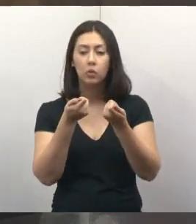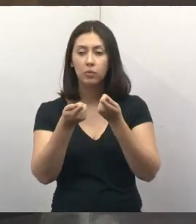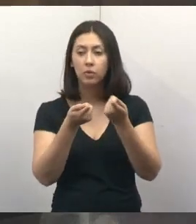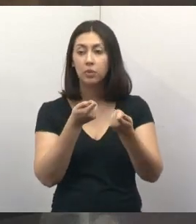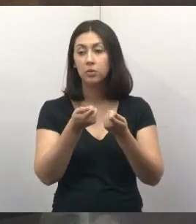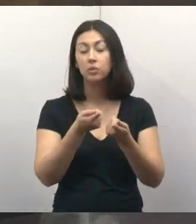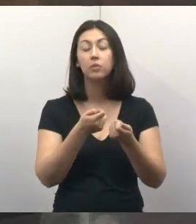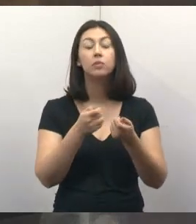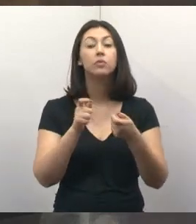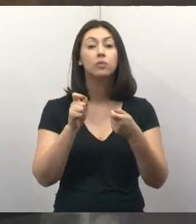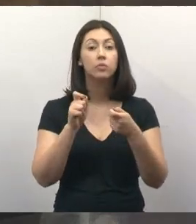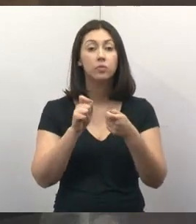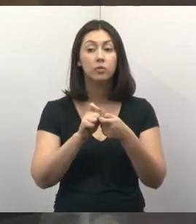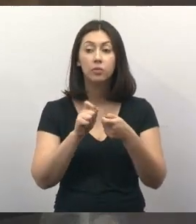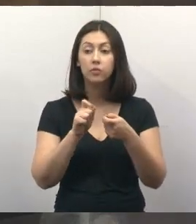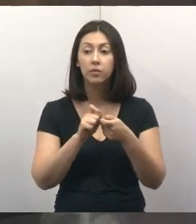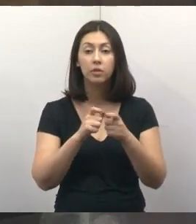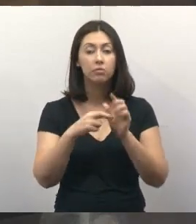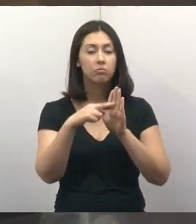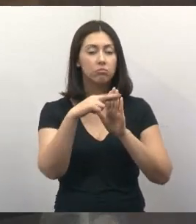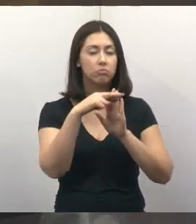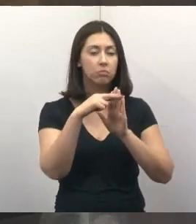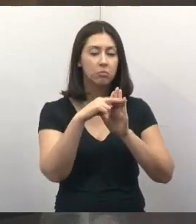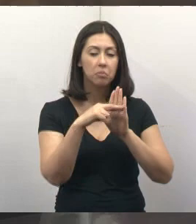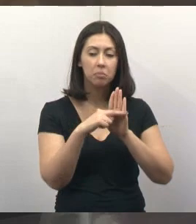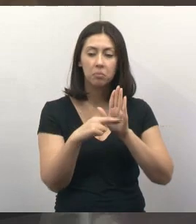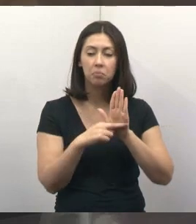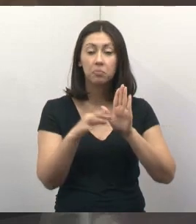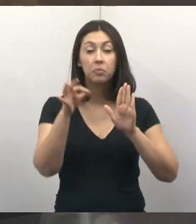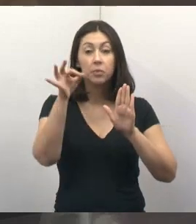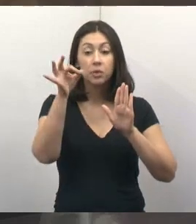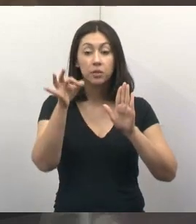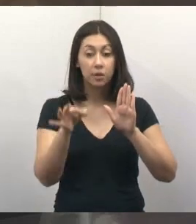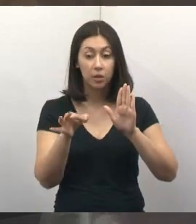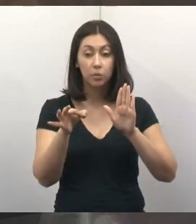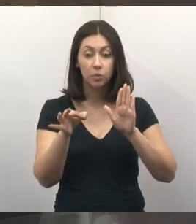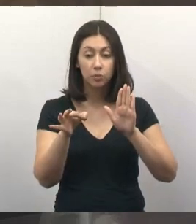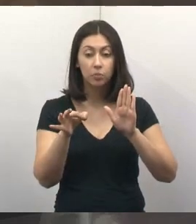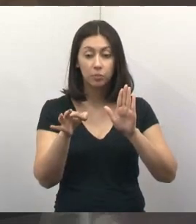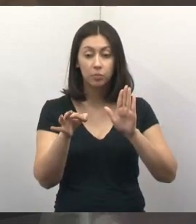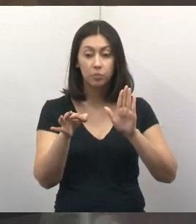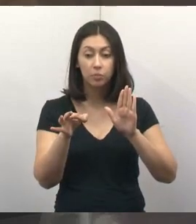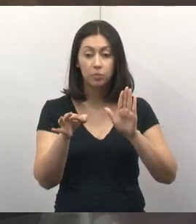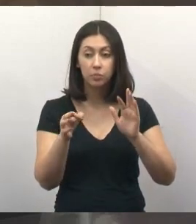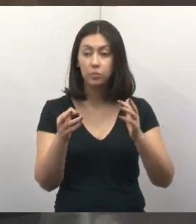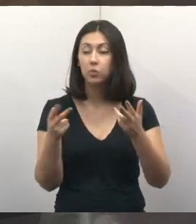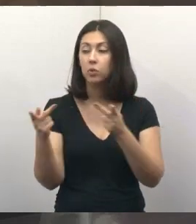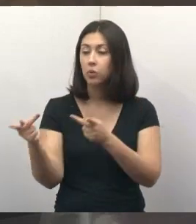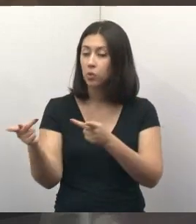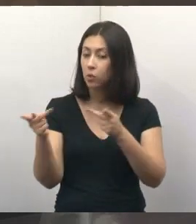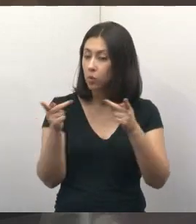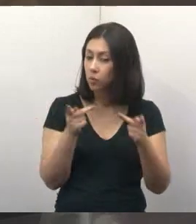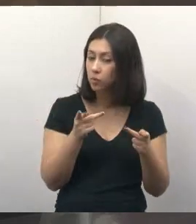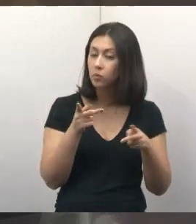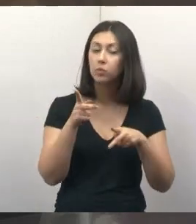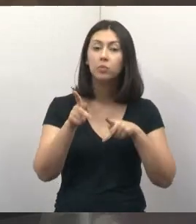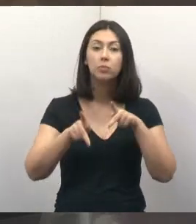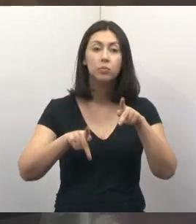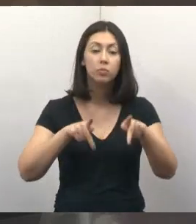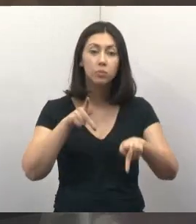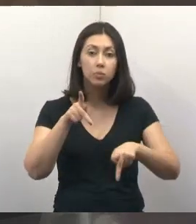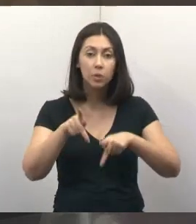foi feito todo o procedimento corretamente como seria feito. Convidou a população,